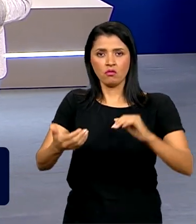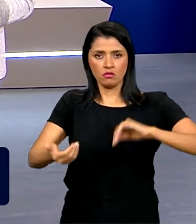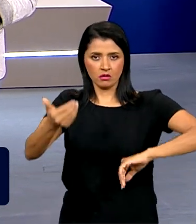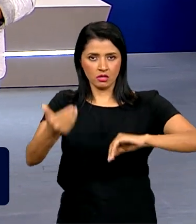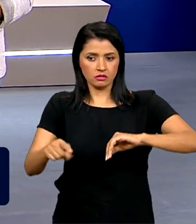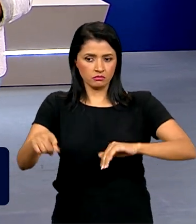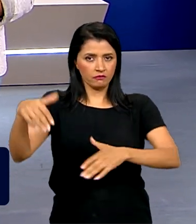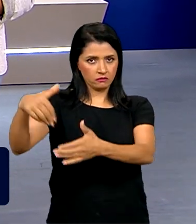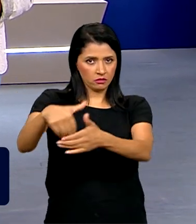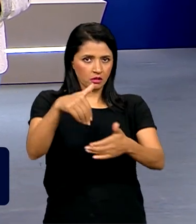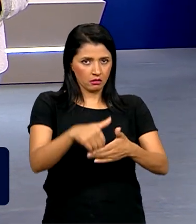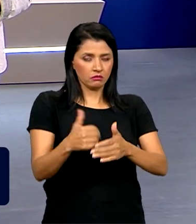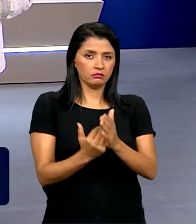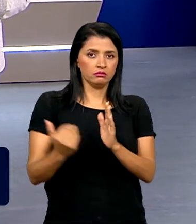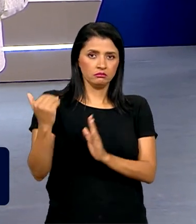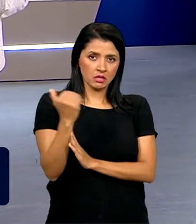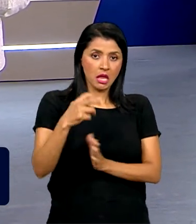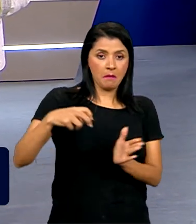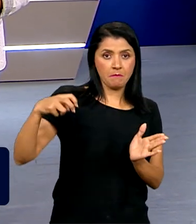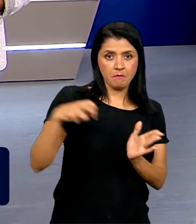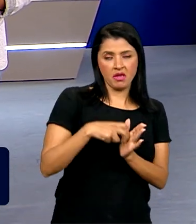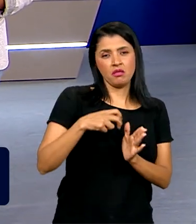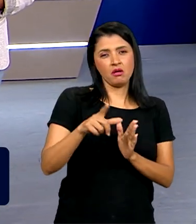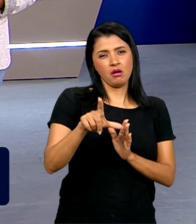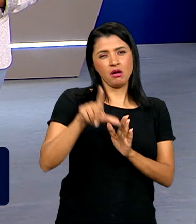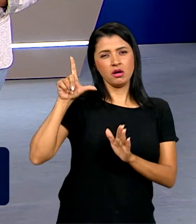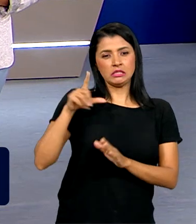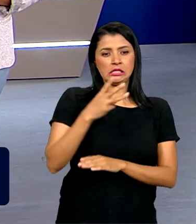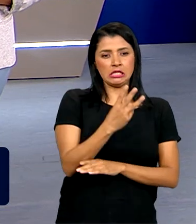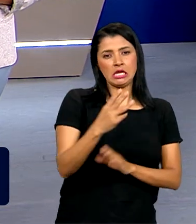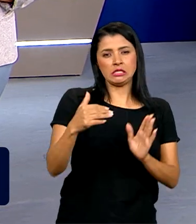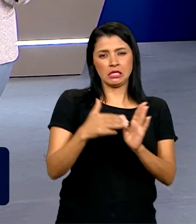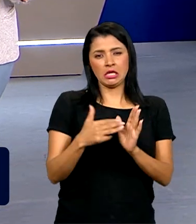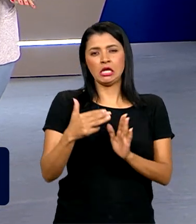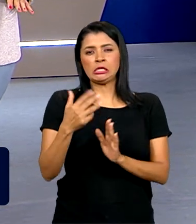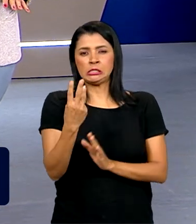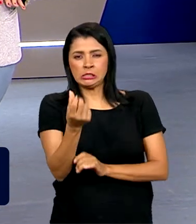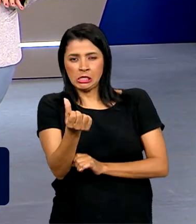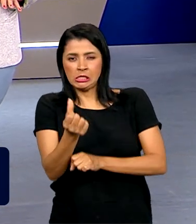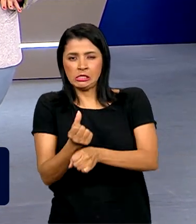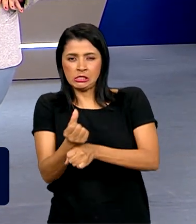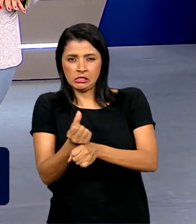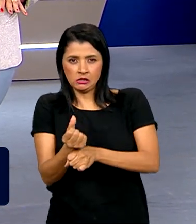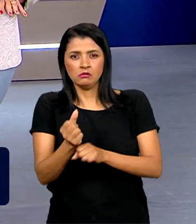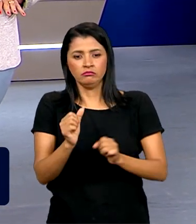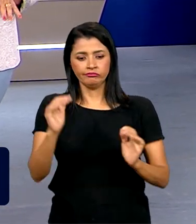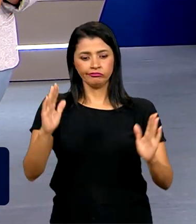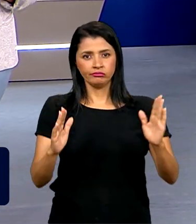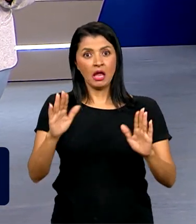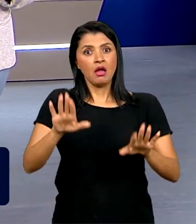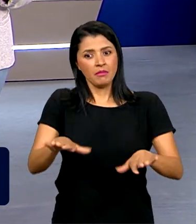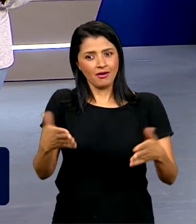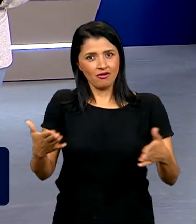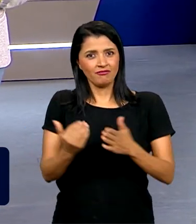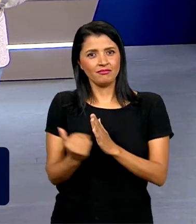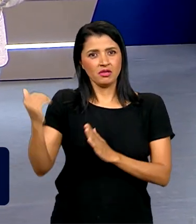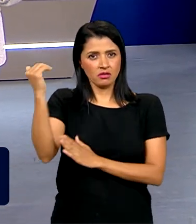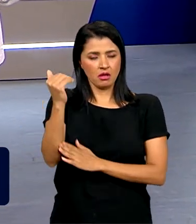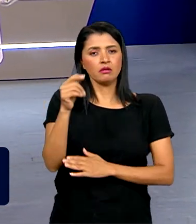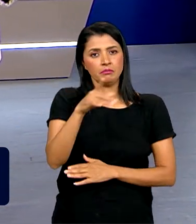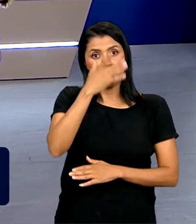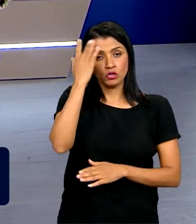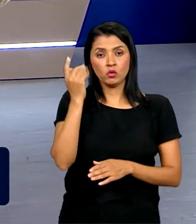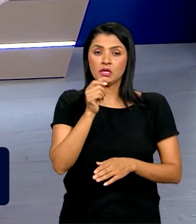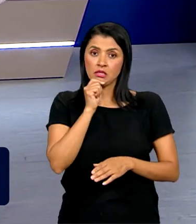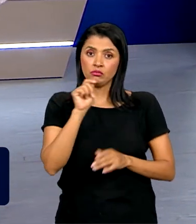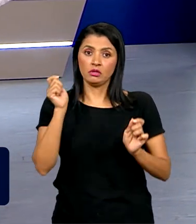aumenta a pena máxima, que em geral era de três anos para até seis anos. Esse é caso, por exemplo, de quem provocar incêndios